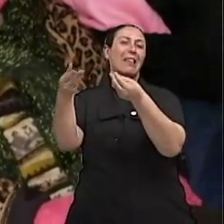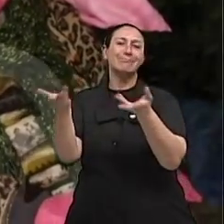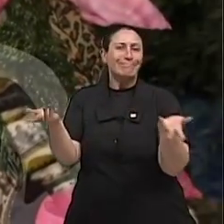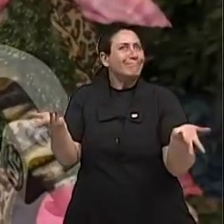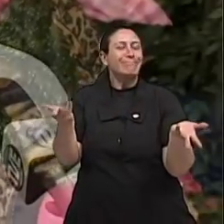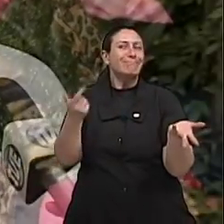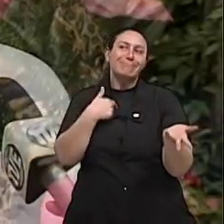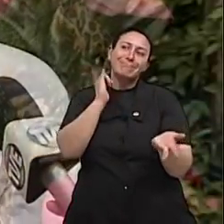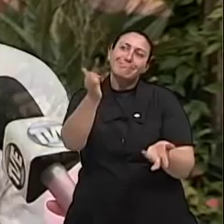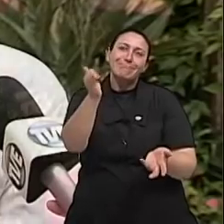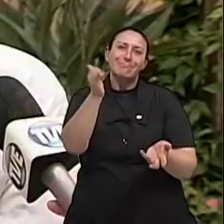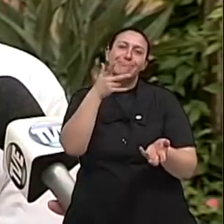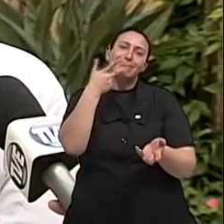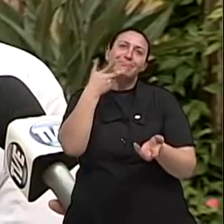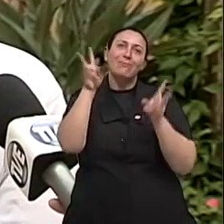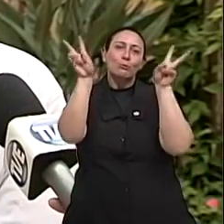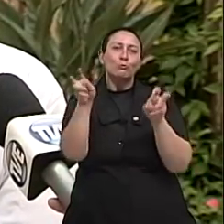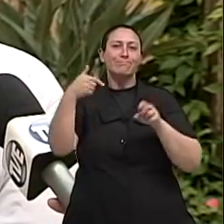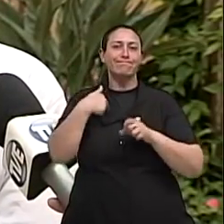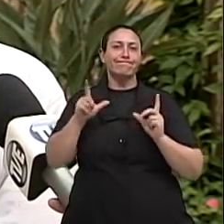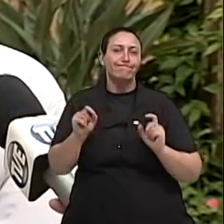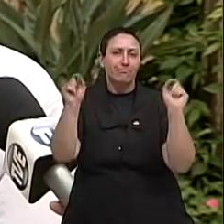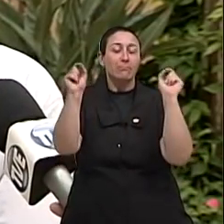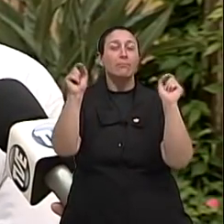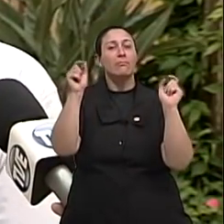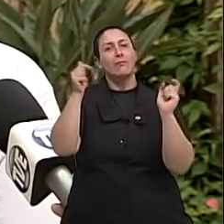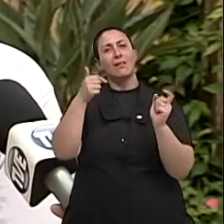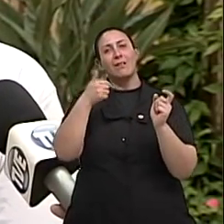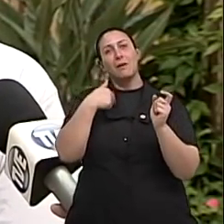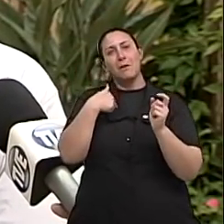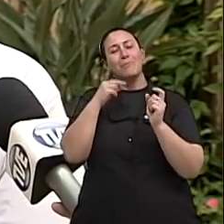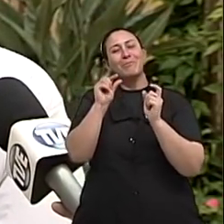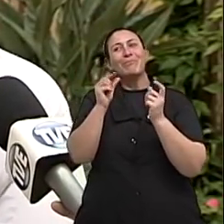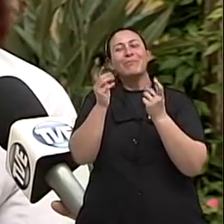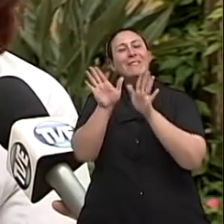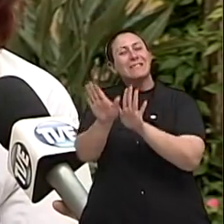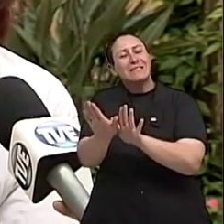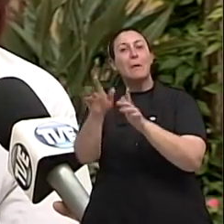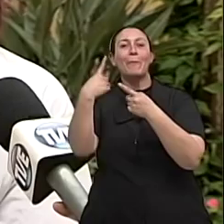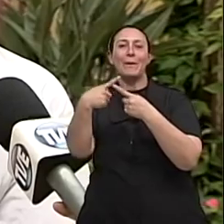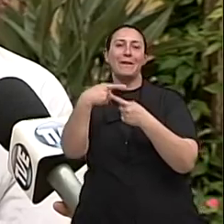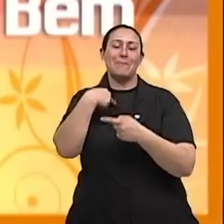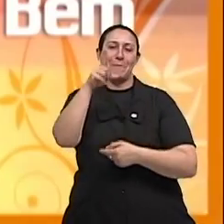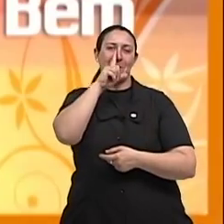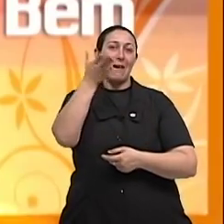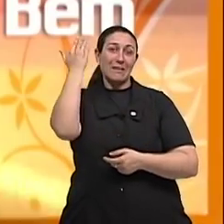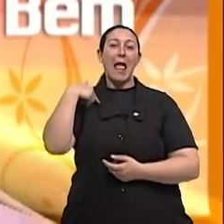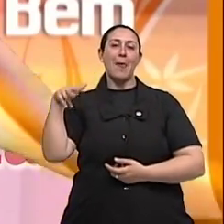agradável. Mas, a minha mãe, eu procurei poupar, porque ela perdeu uma filha já de câncer.